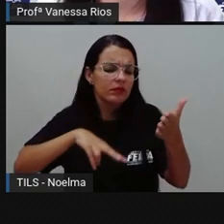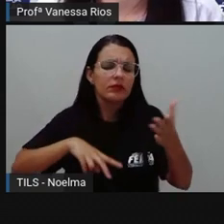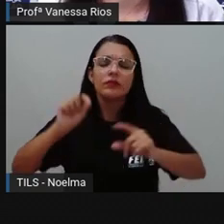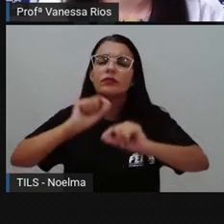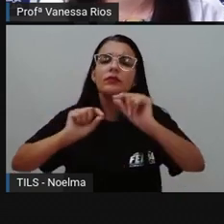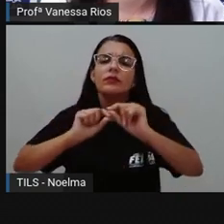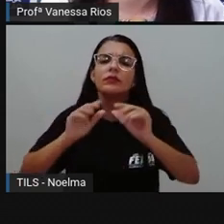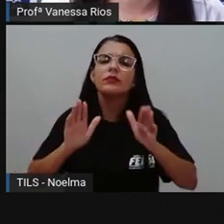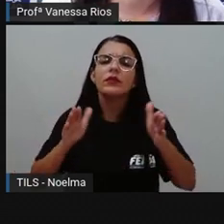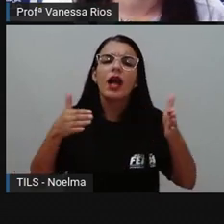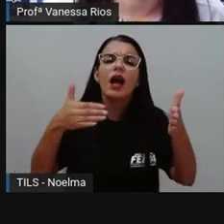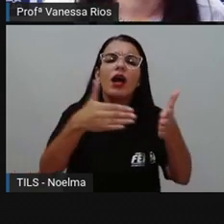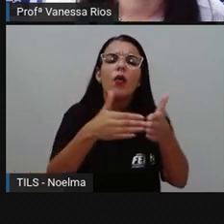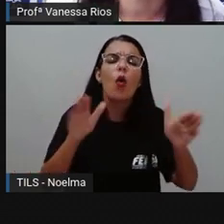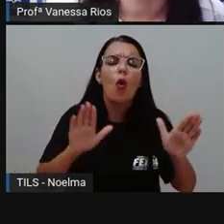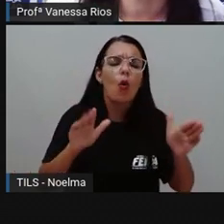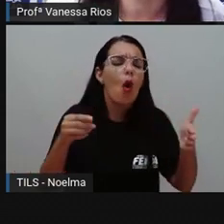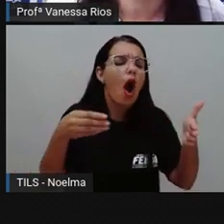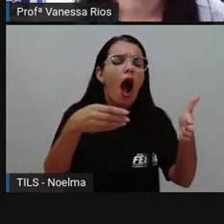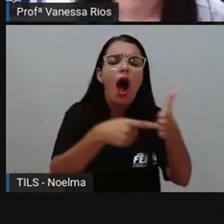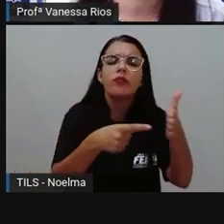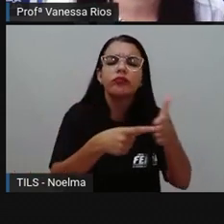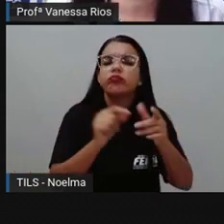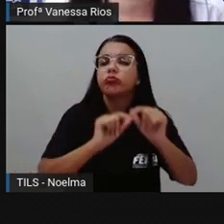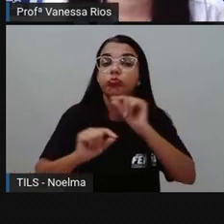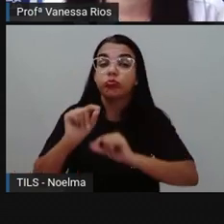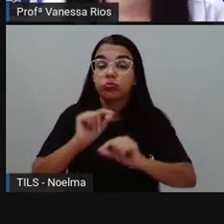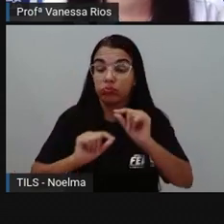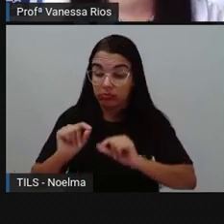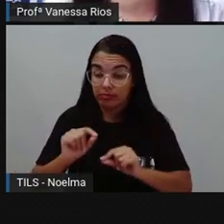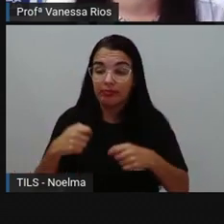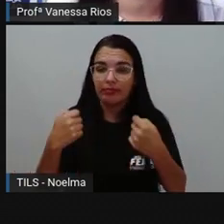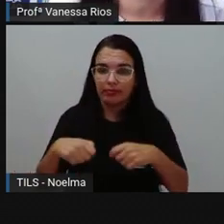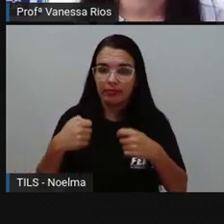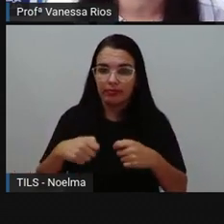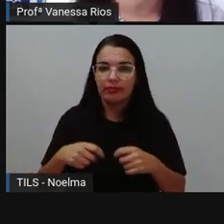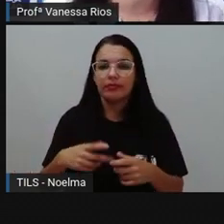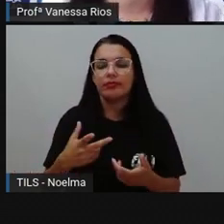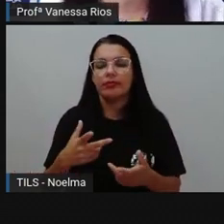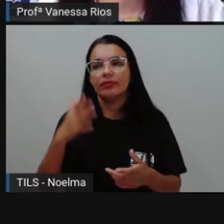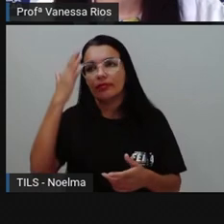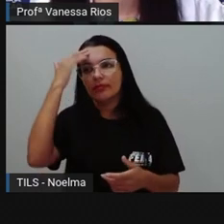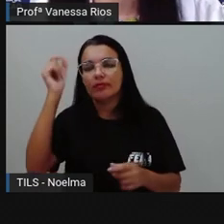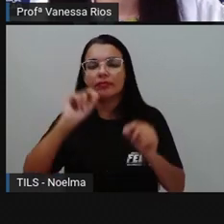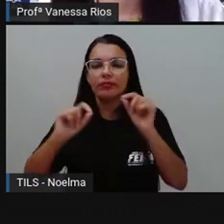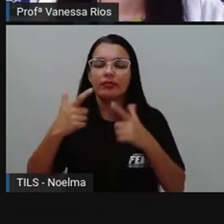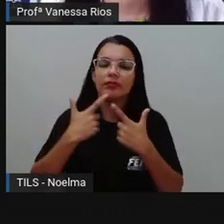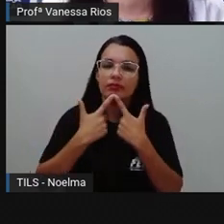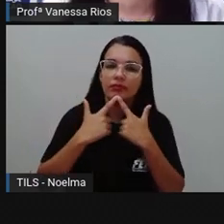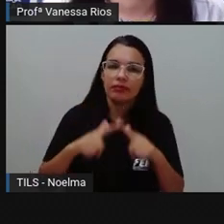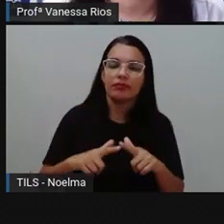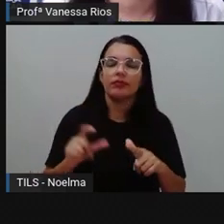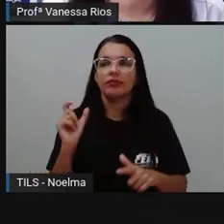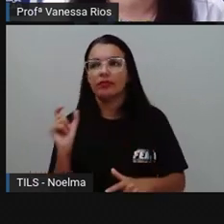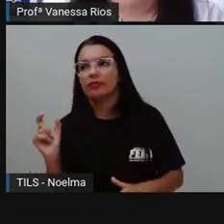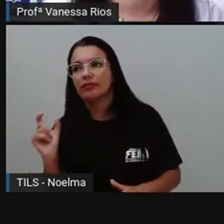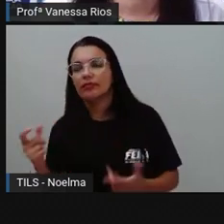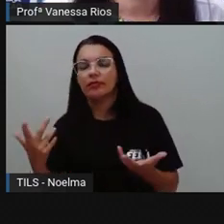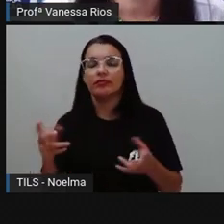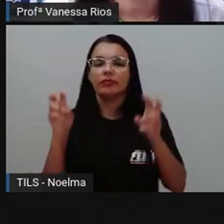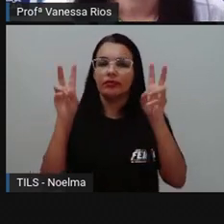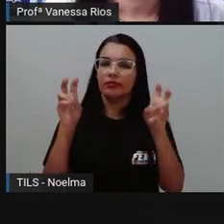atingir públicos específicos. E isso aí vai direcionar a linguagem, as palavras, os termos, os